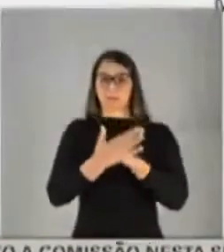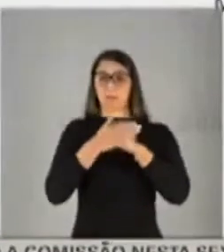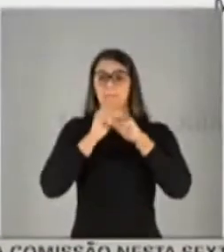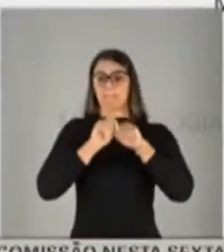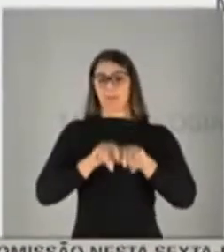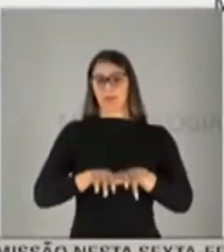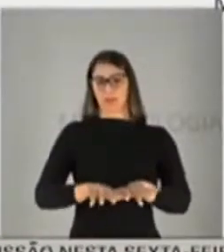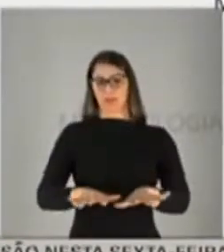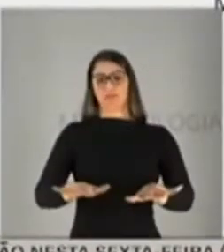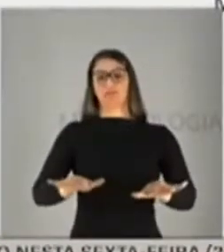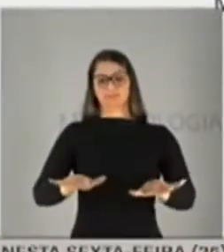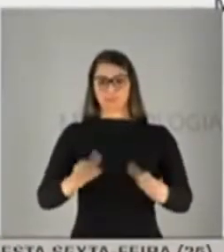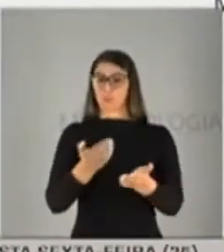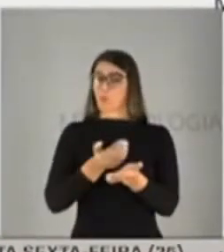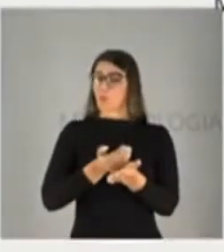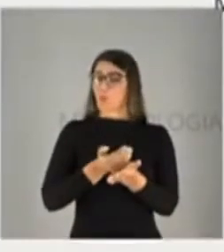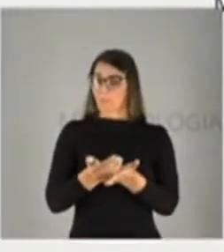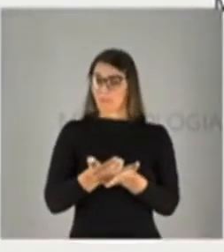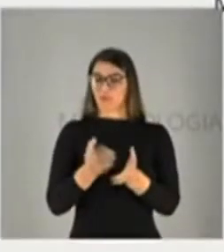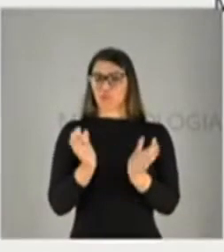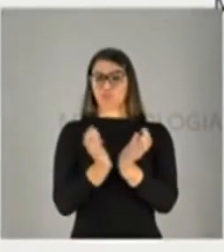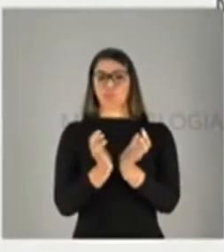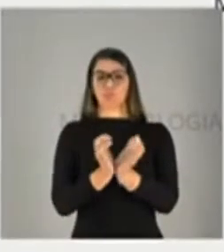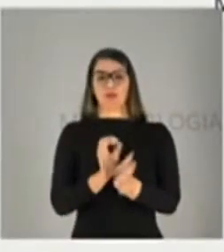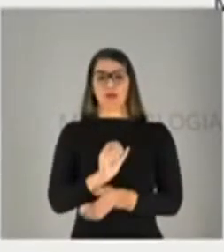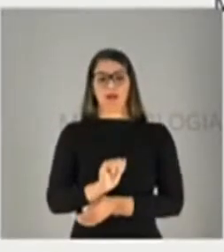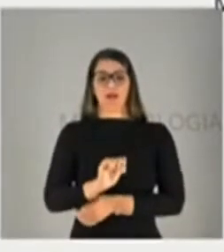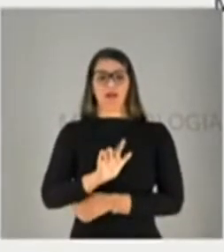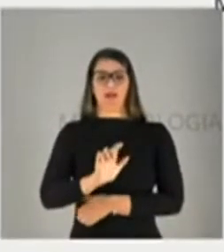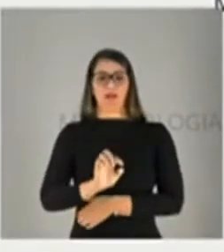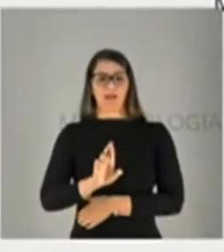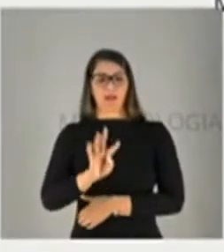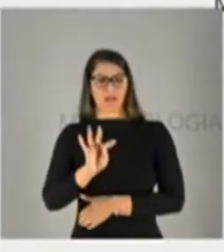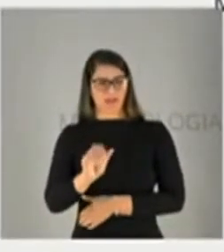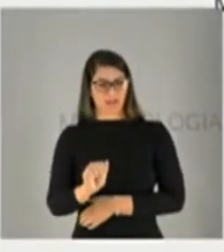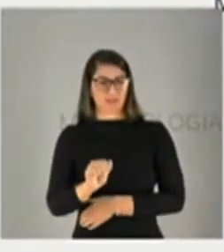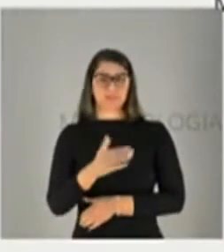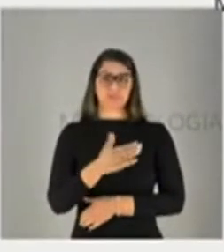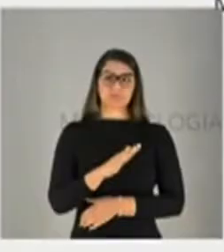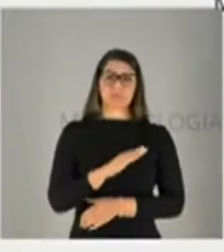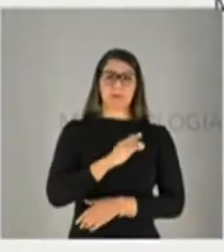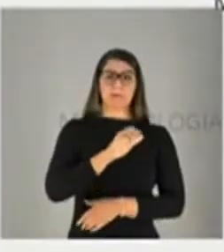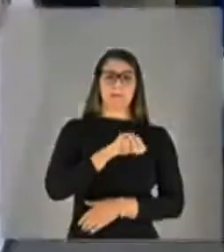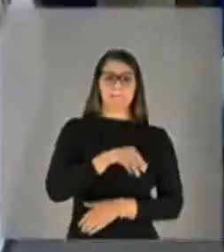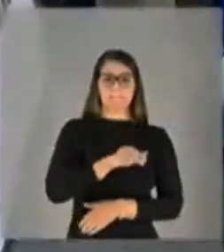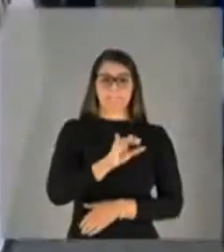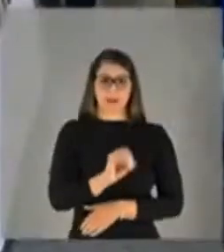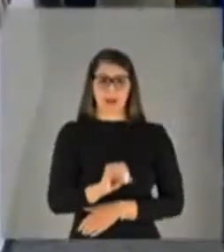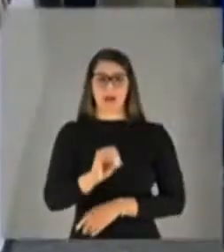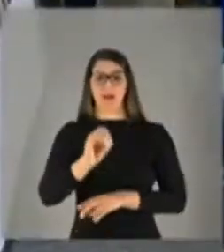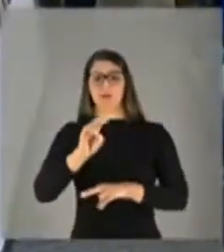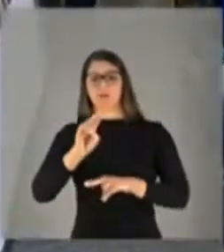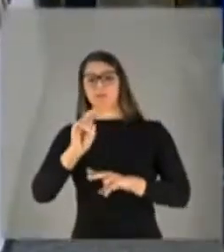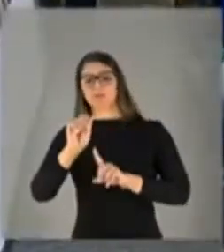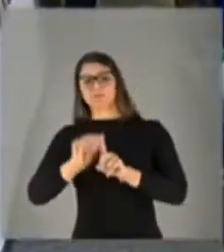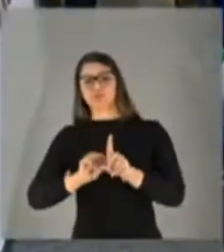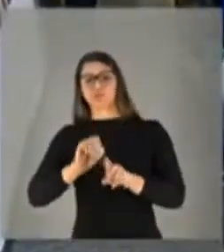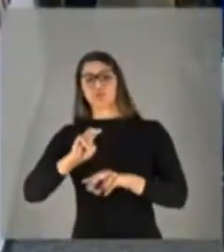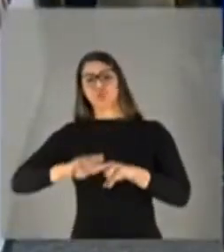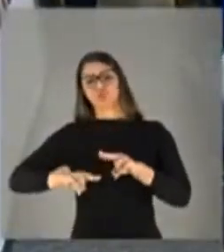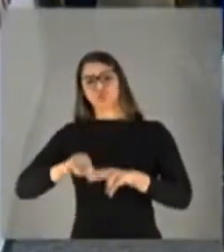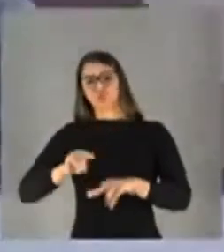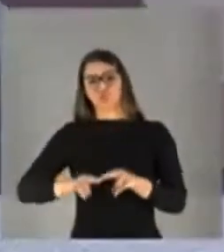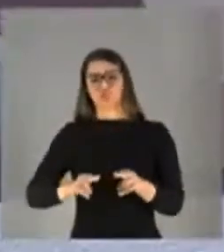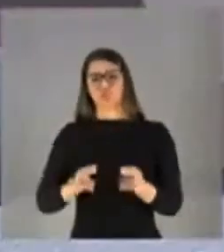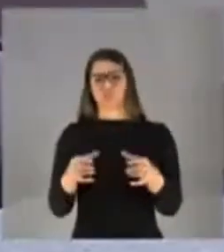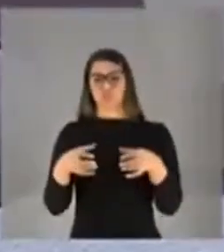do Grupo Alerta. Já em maio, junho, nós nos reunimos com os pesquisadores Guilherme Loureiro